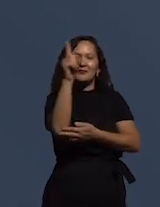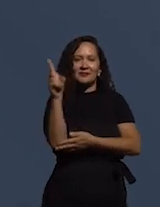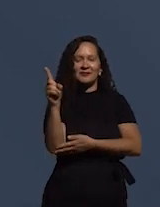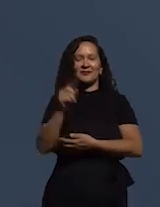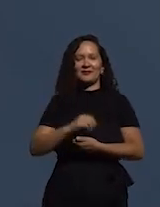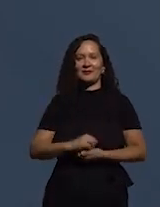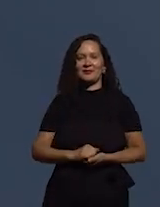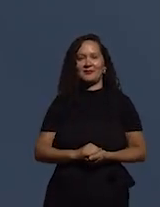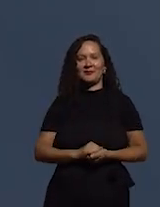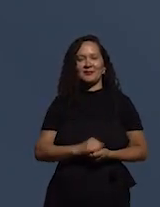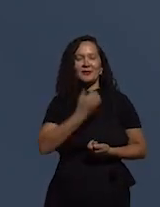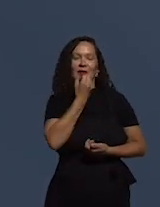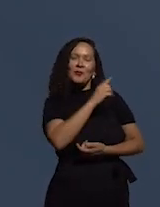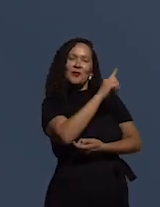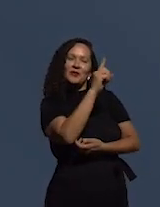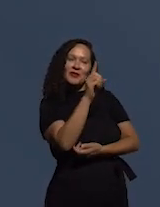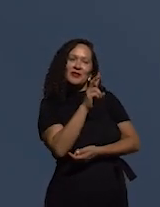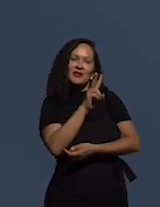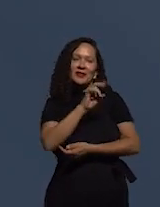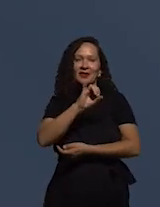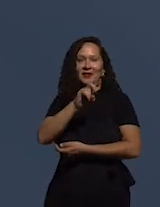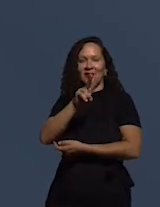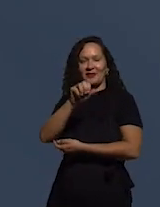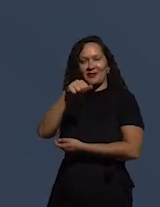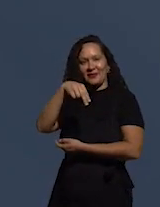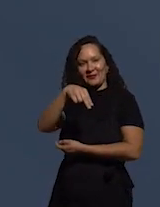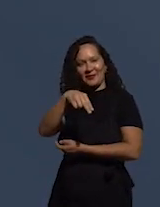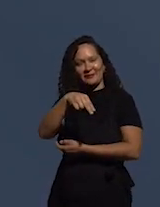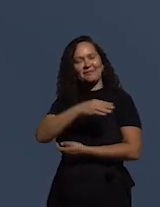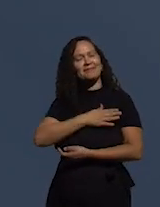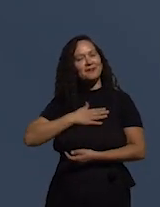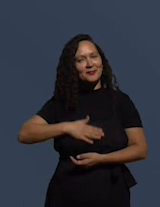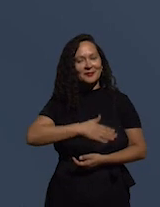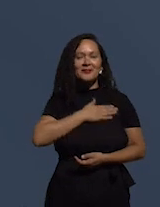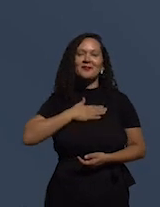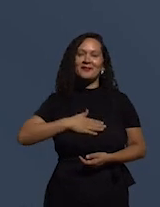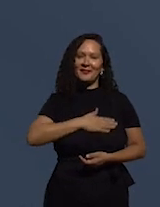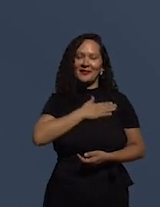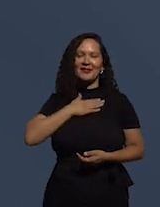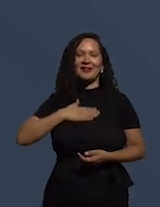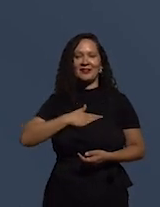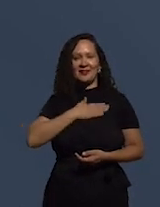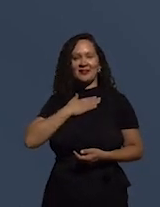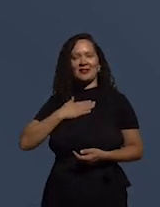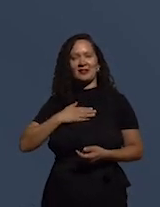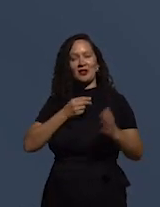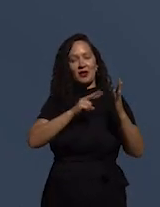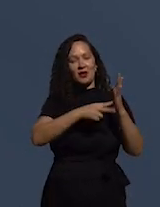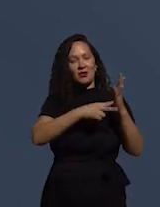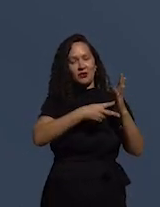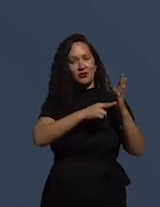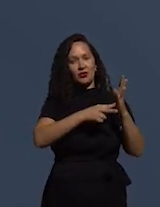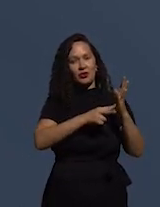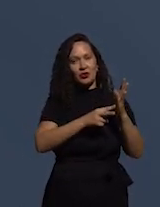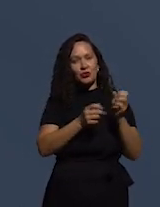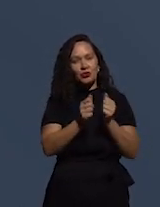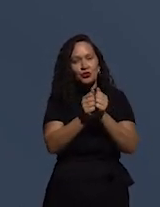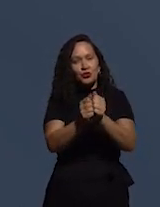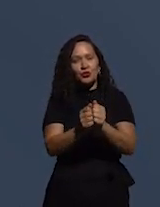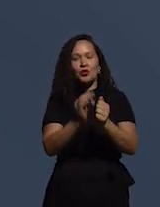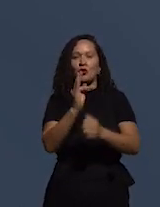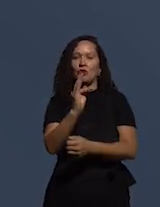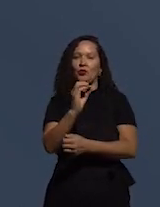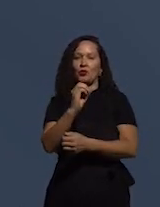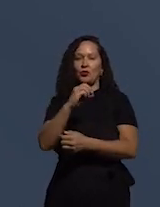Bom dia, Vivian. É com muito prazer que o NACOM sindical, ao lado do Fonacate,